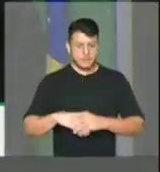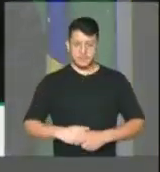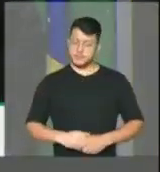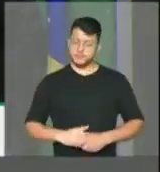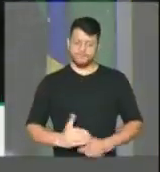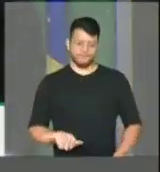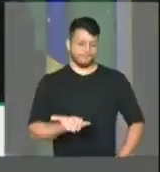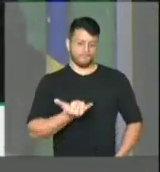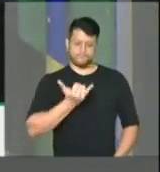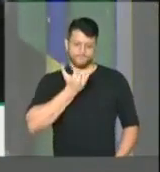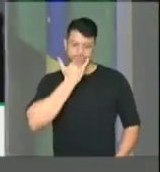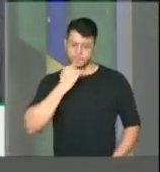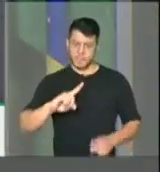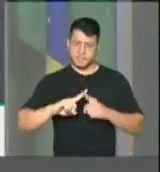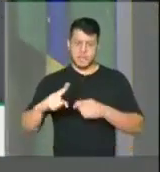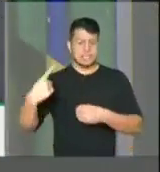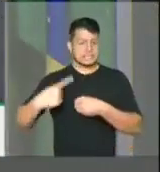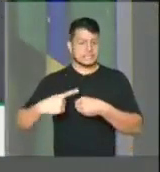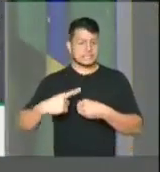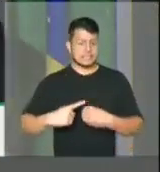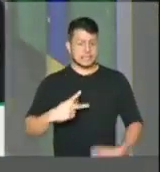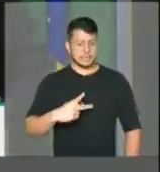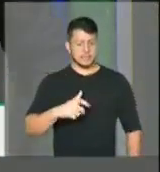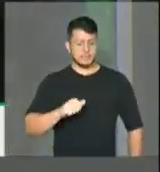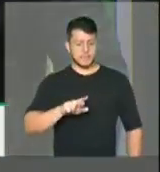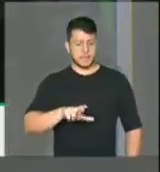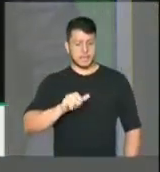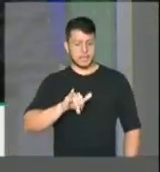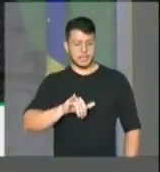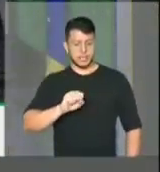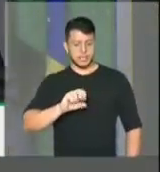Paraisópolis não é terra de ninguém.